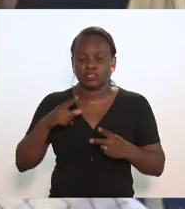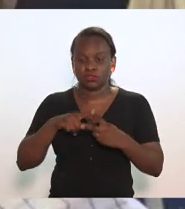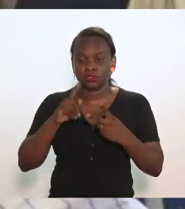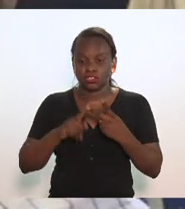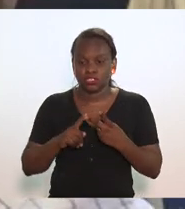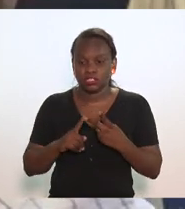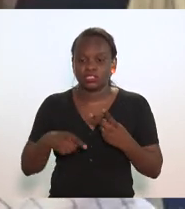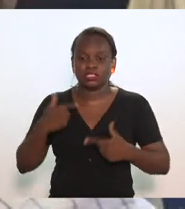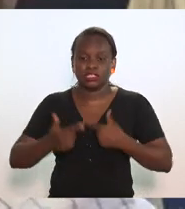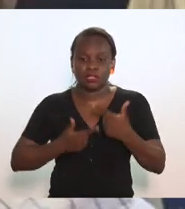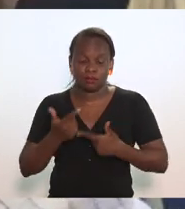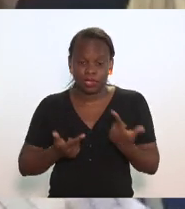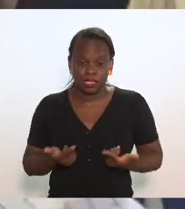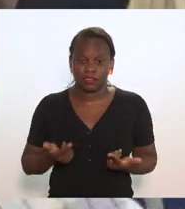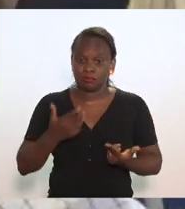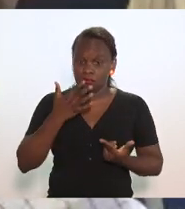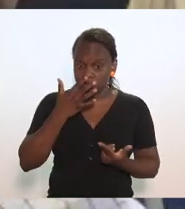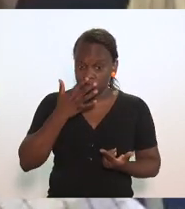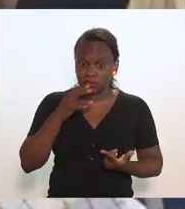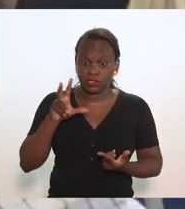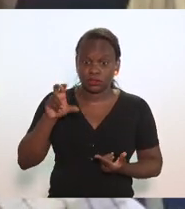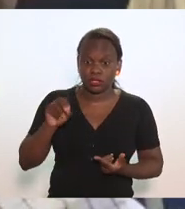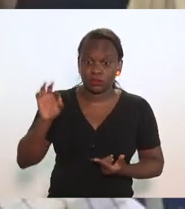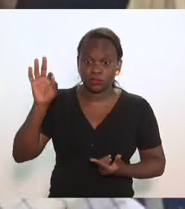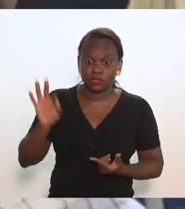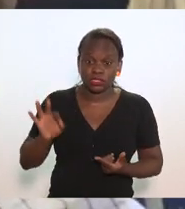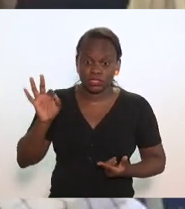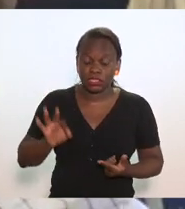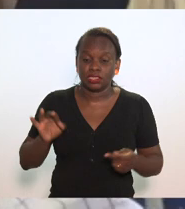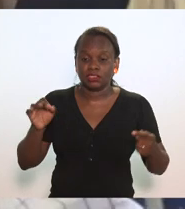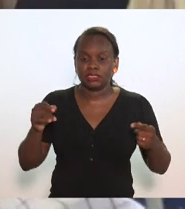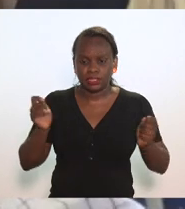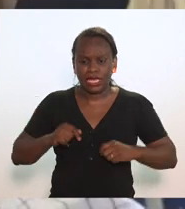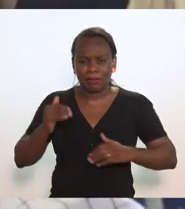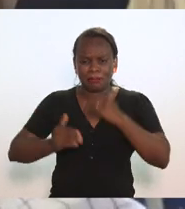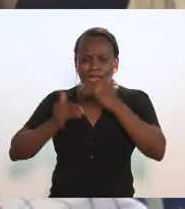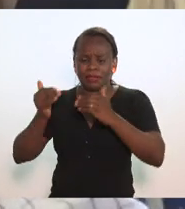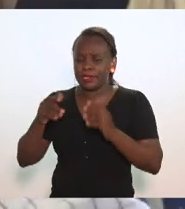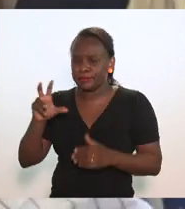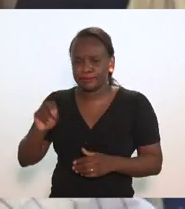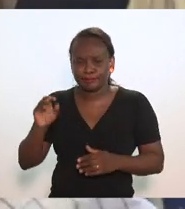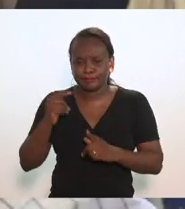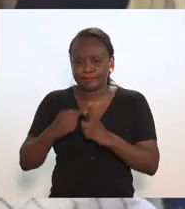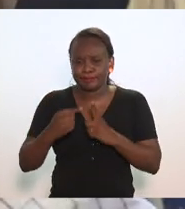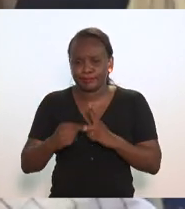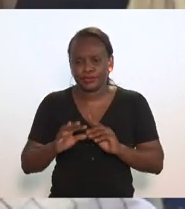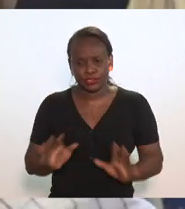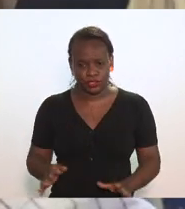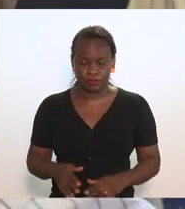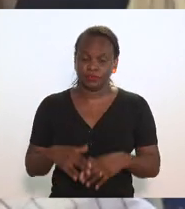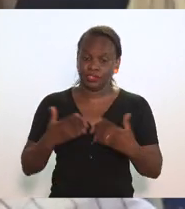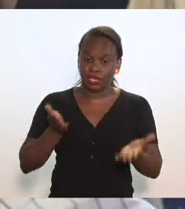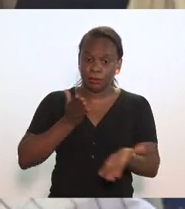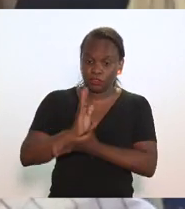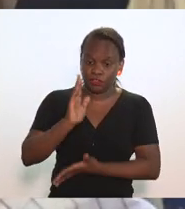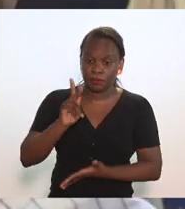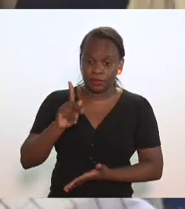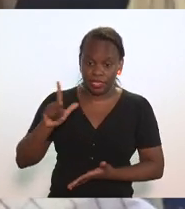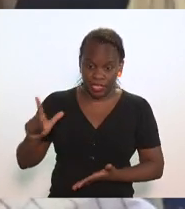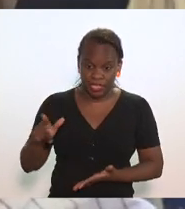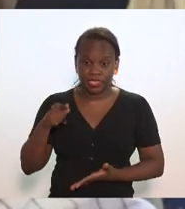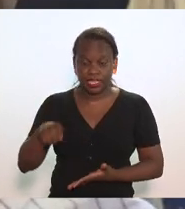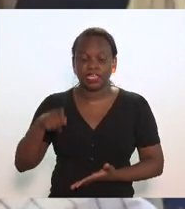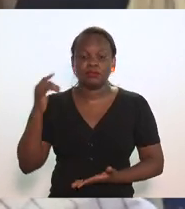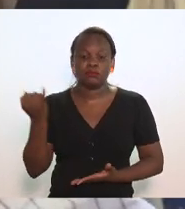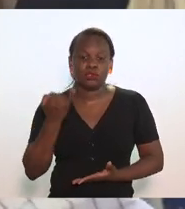trabalham, por incrível que pareça, com 50% da sua capacidade instalada. A aprovação da PL em discussão é